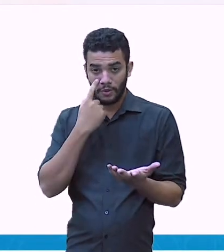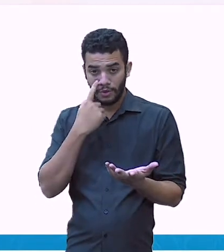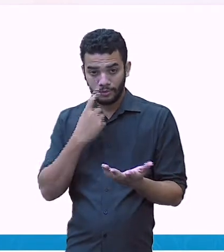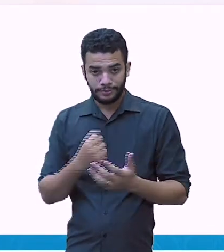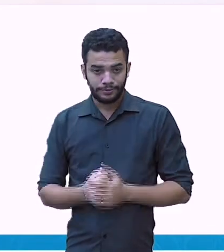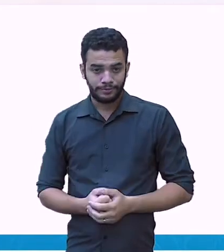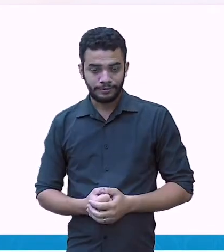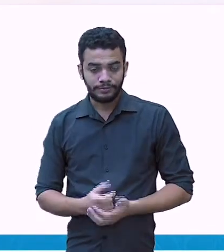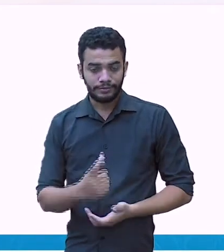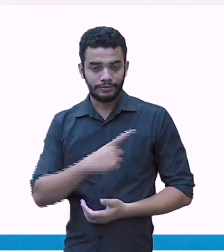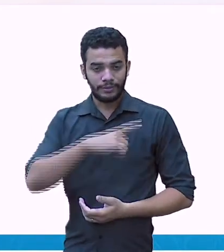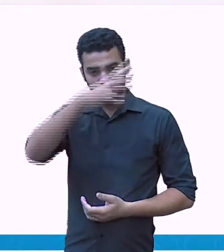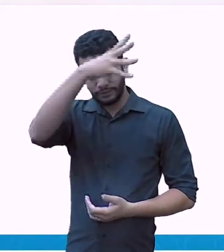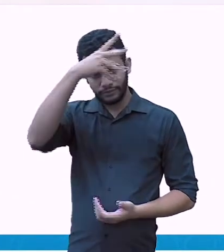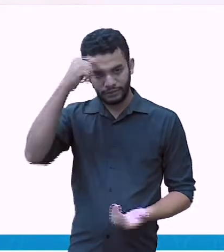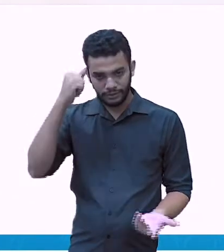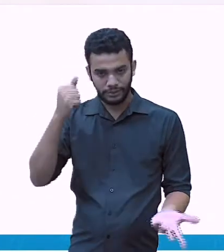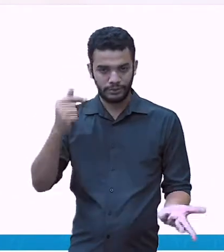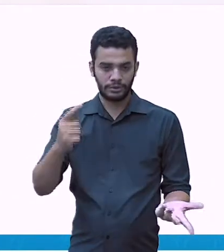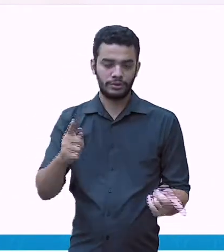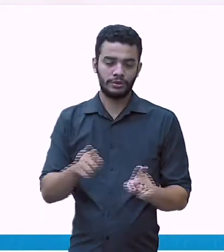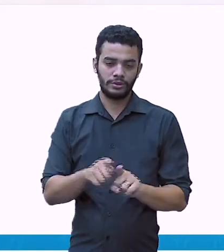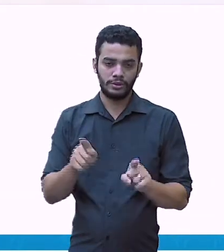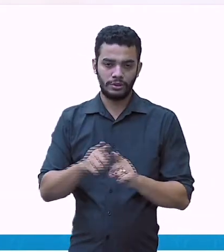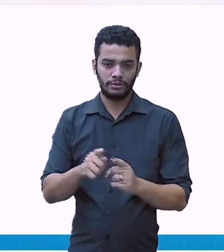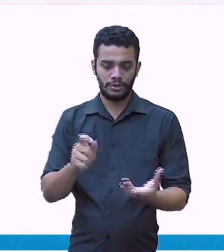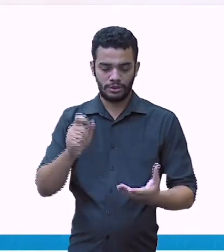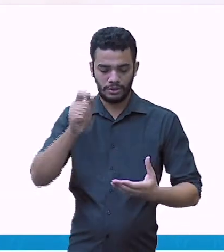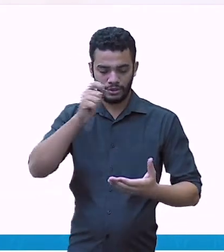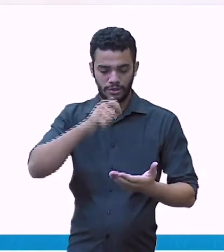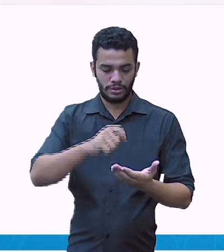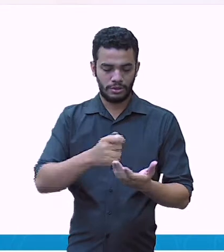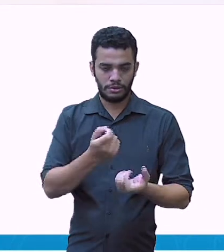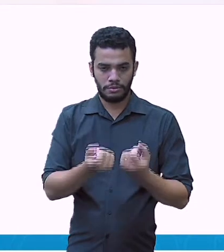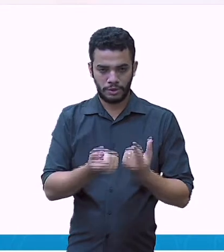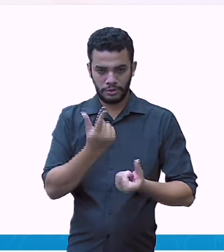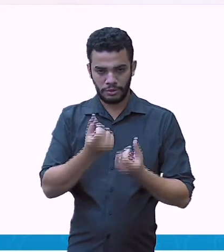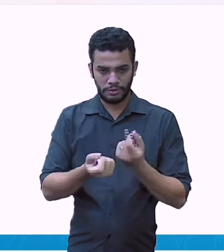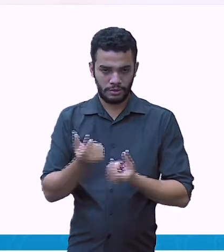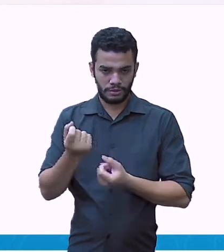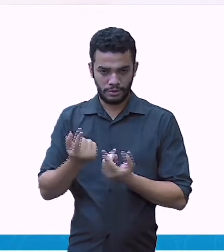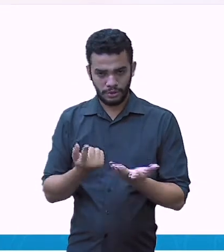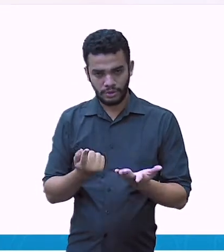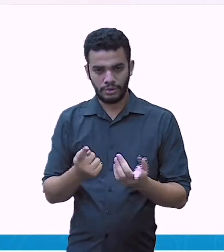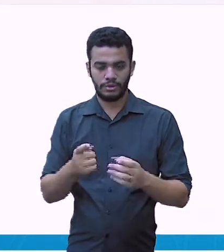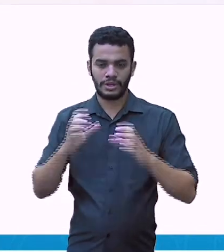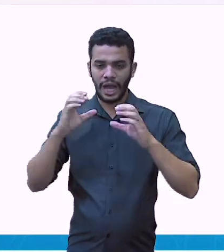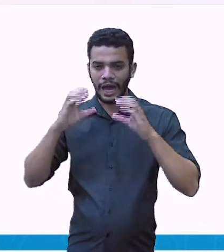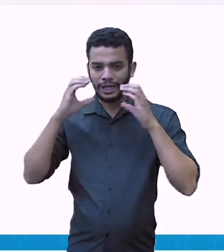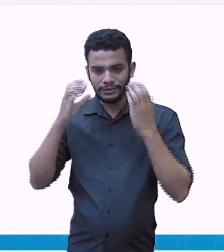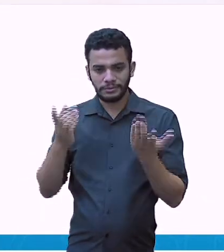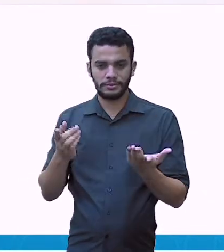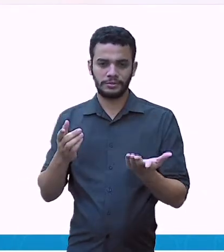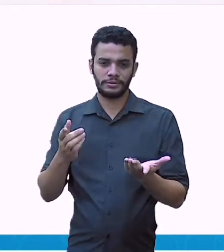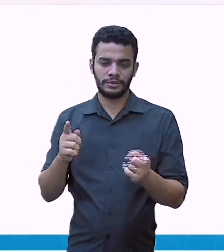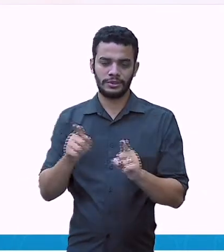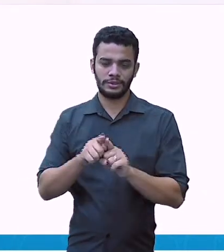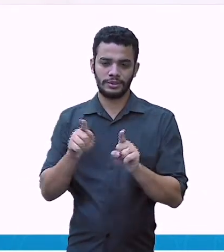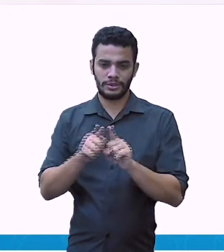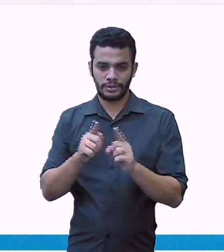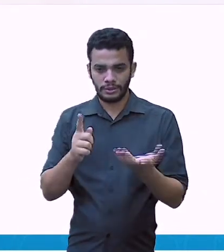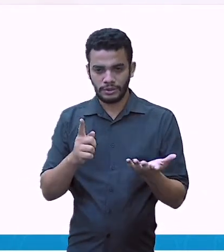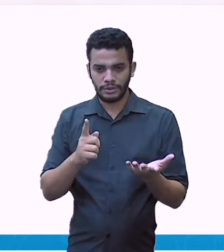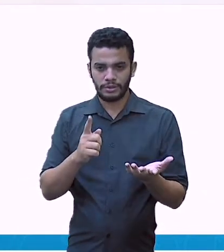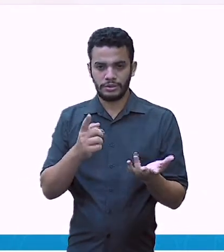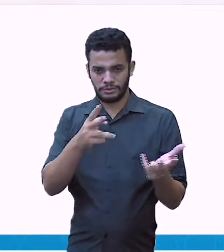Então, lá tinha refrigerante, pipoca, hambúrguer, milkshake e sorvete. E